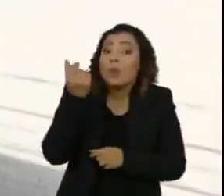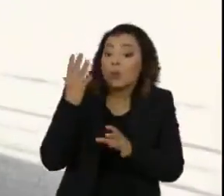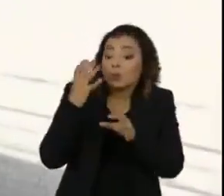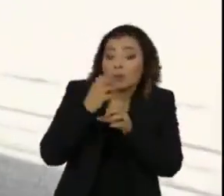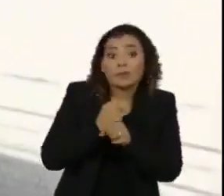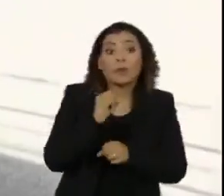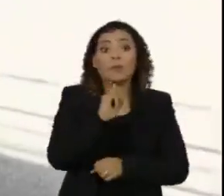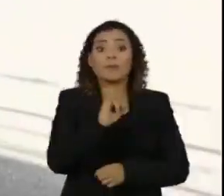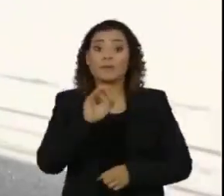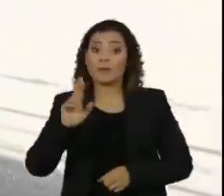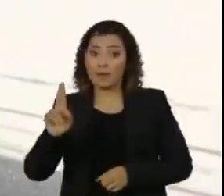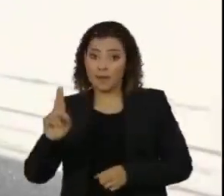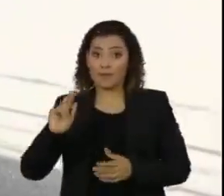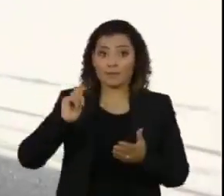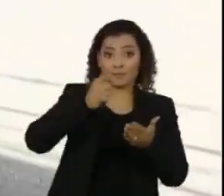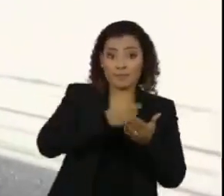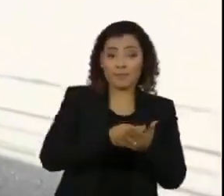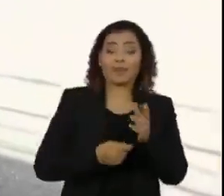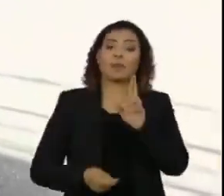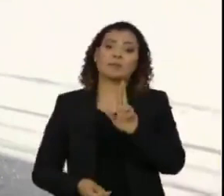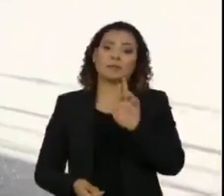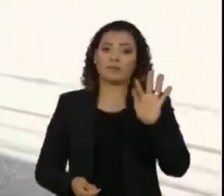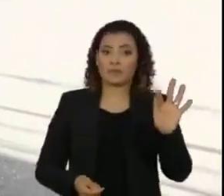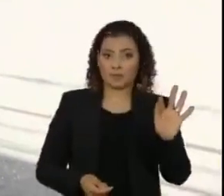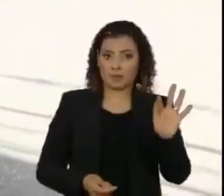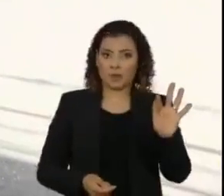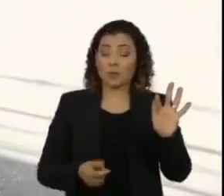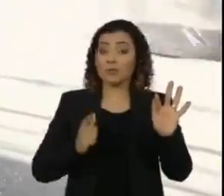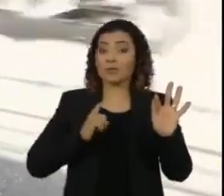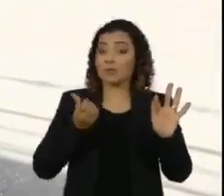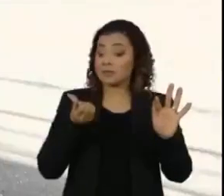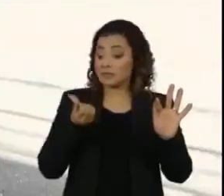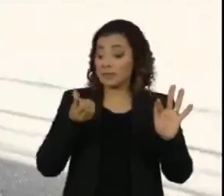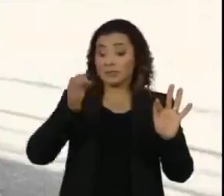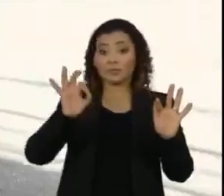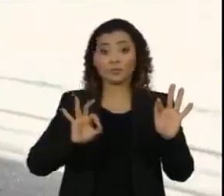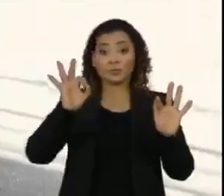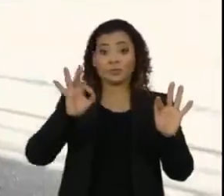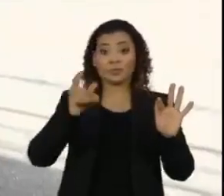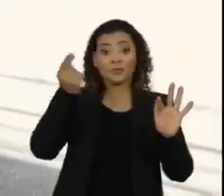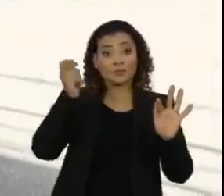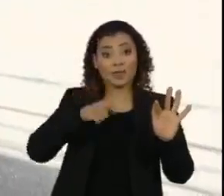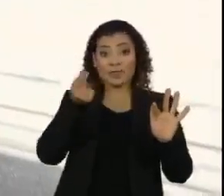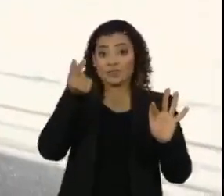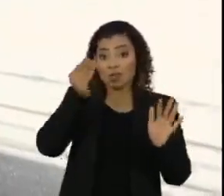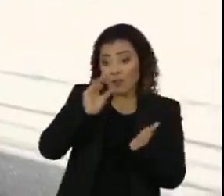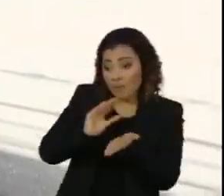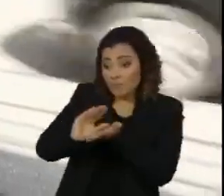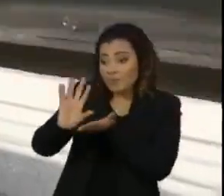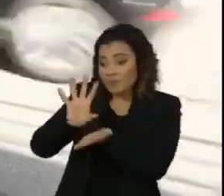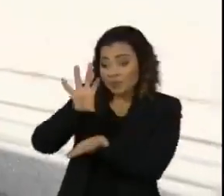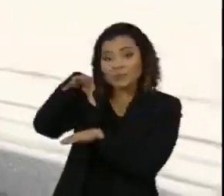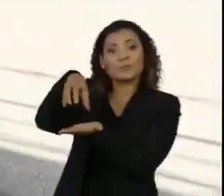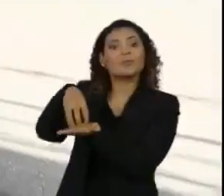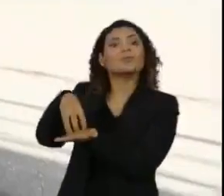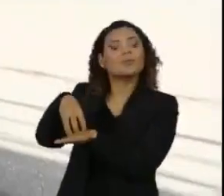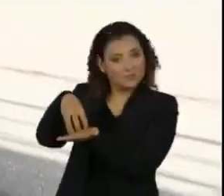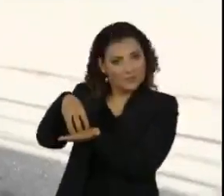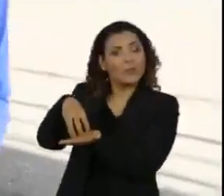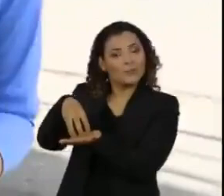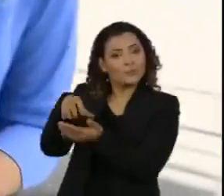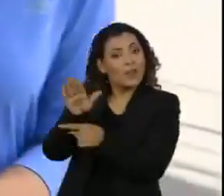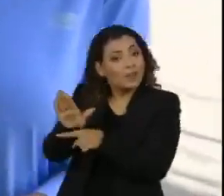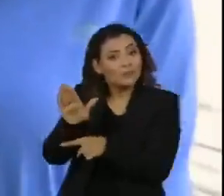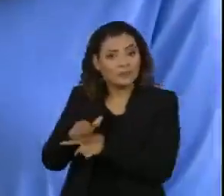imposto de renda a ser pago à Receita Federal, 6% podem ser doados para instituições de